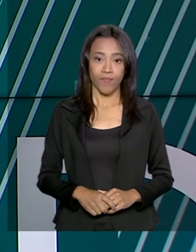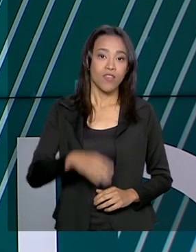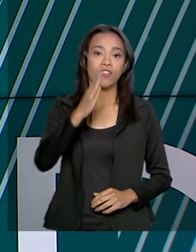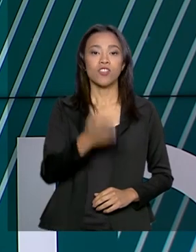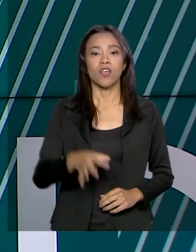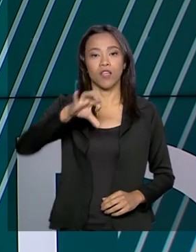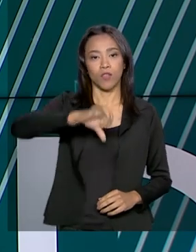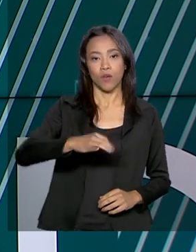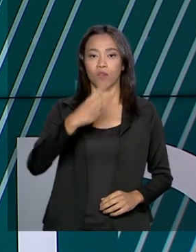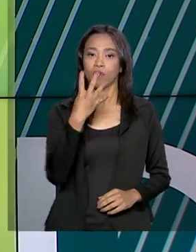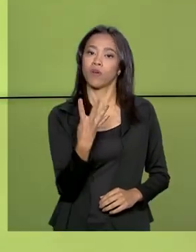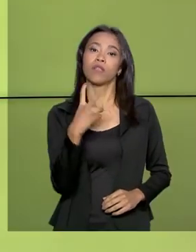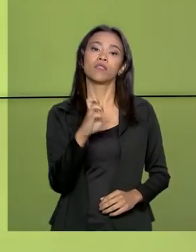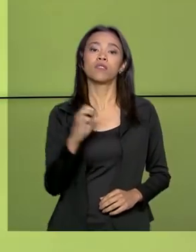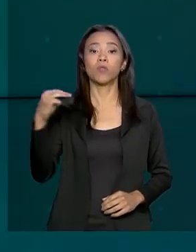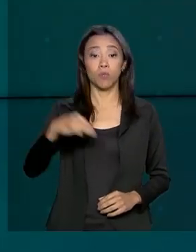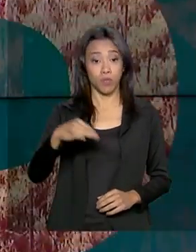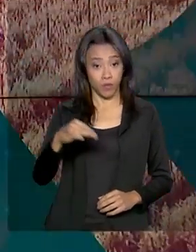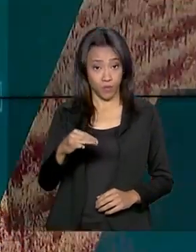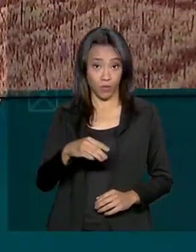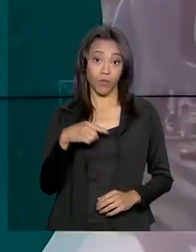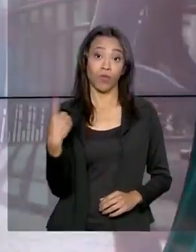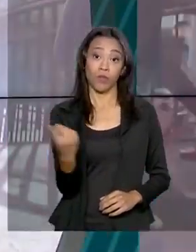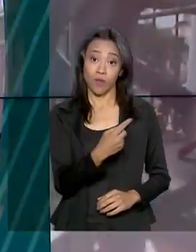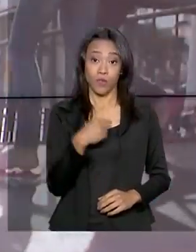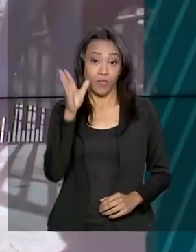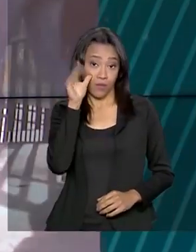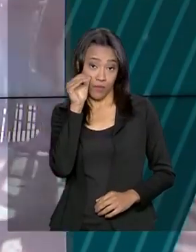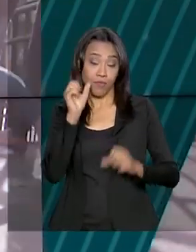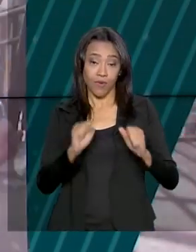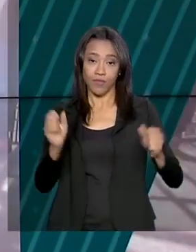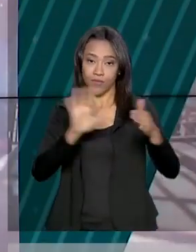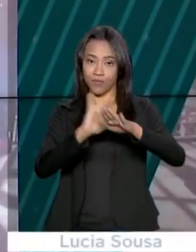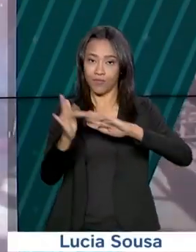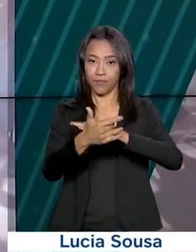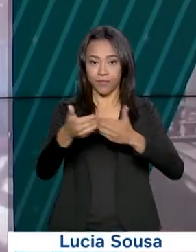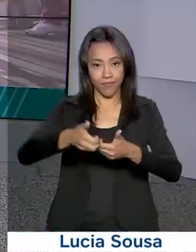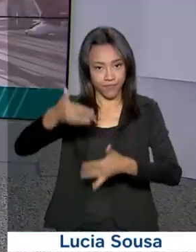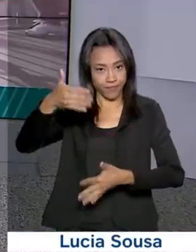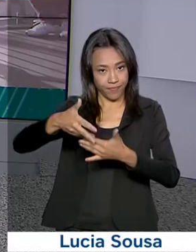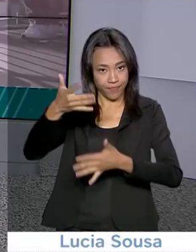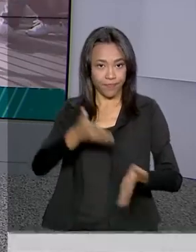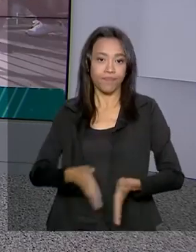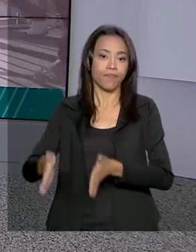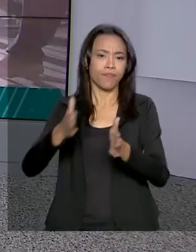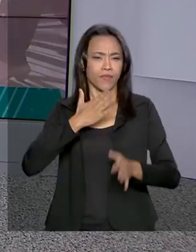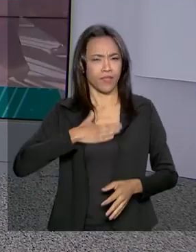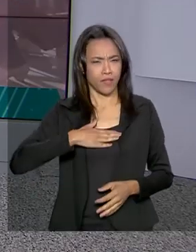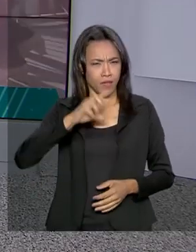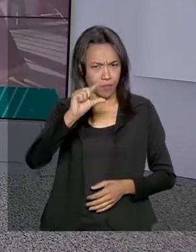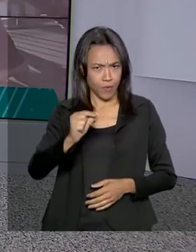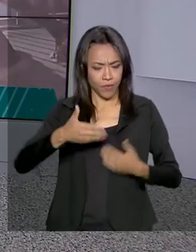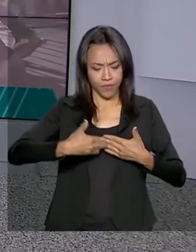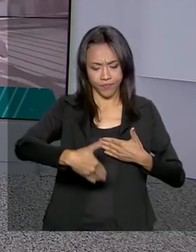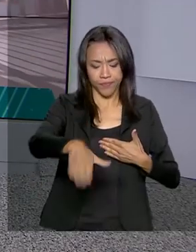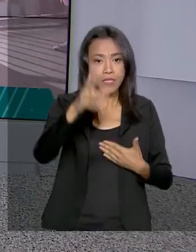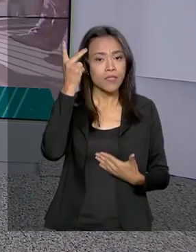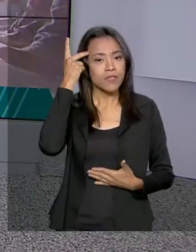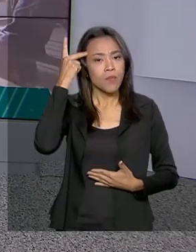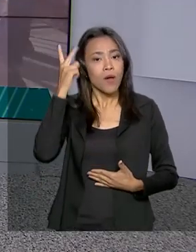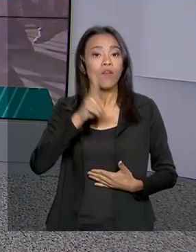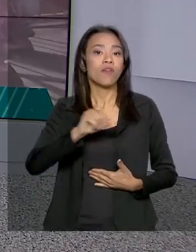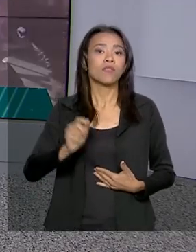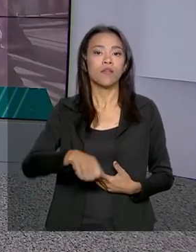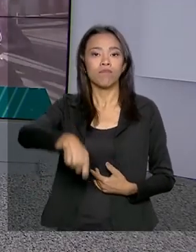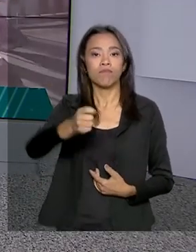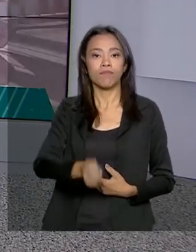São 9 horas e 45 minutos, estamos ao vivo também pelas redes sociais. Daqui a pouco, em São Paulo, será realizado